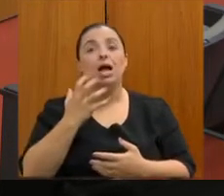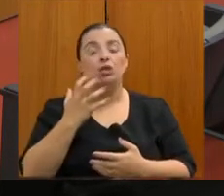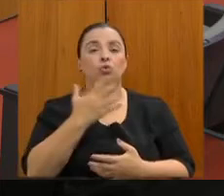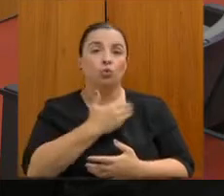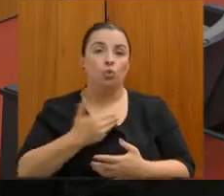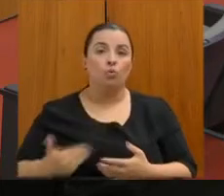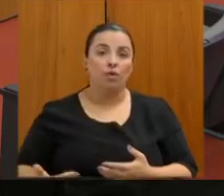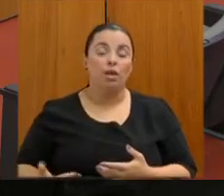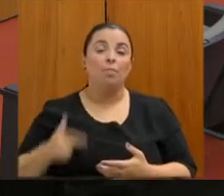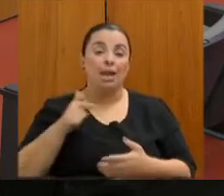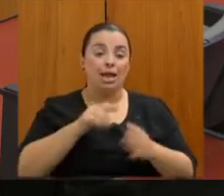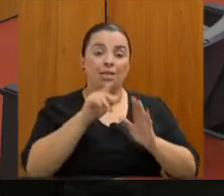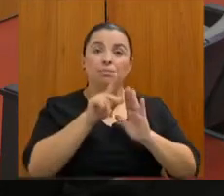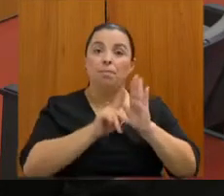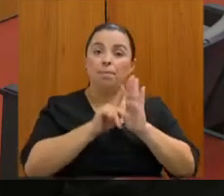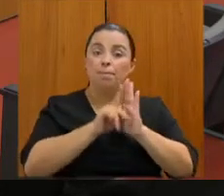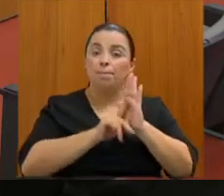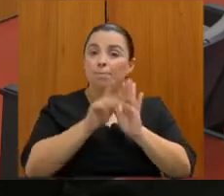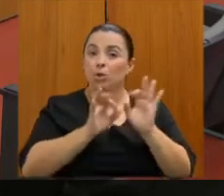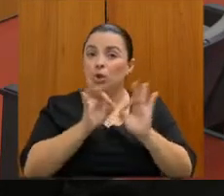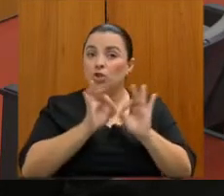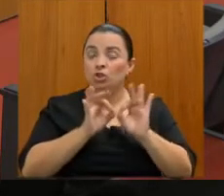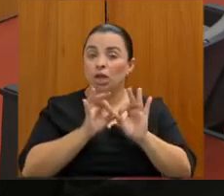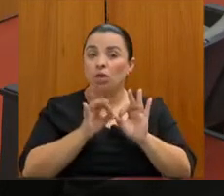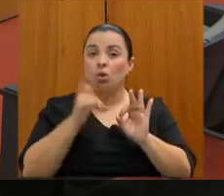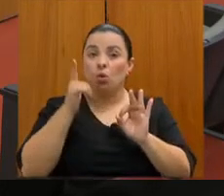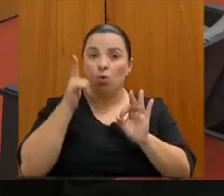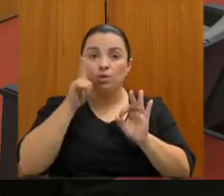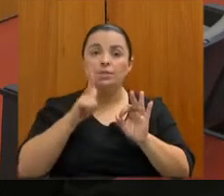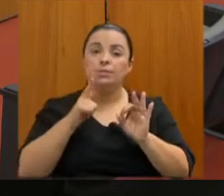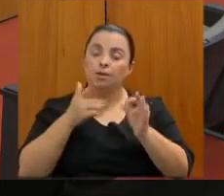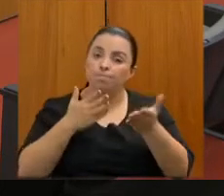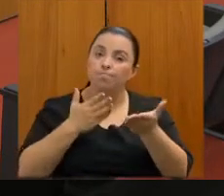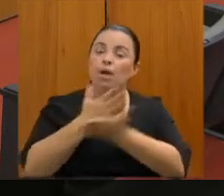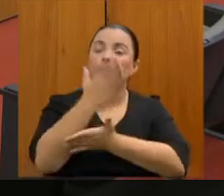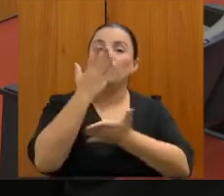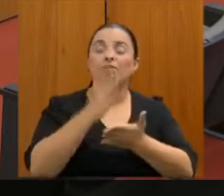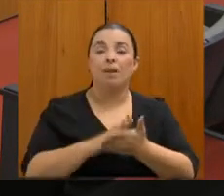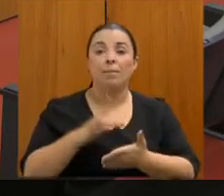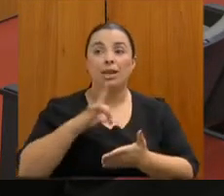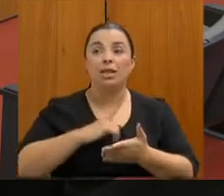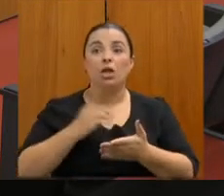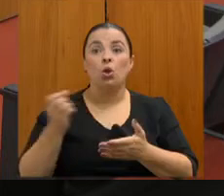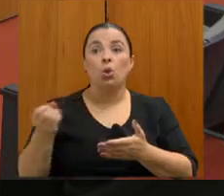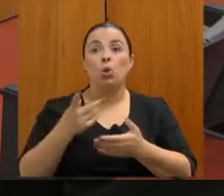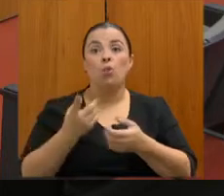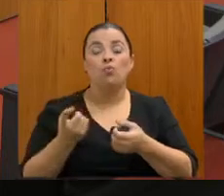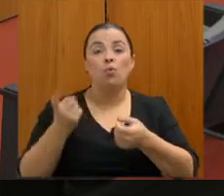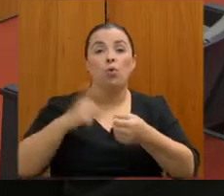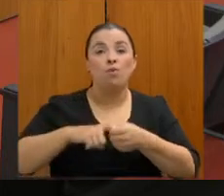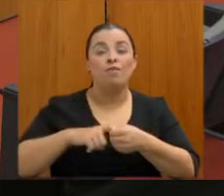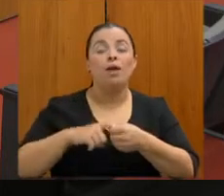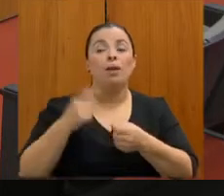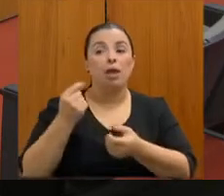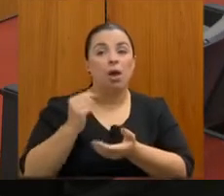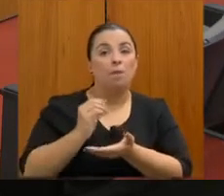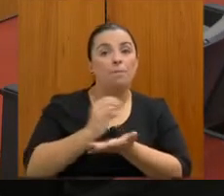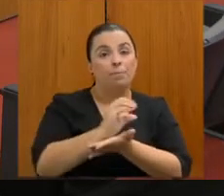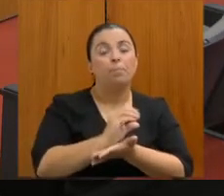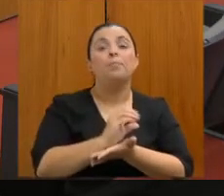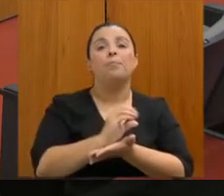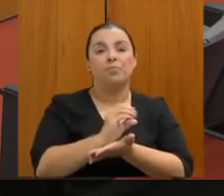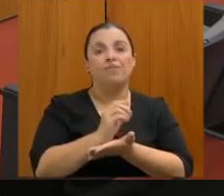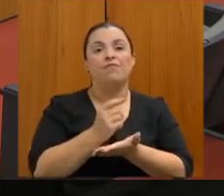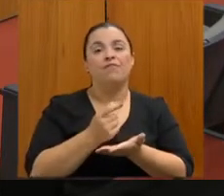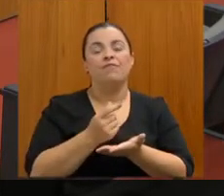finalização desse projeto, para que a gente tenha um novo convênio que possa fazer o repasse mesmo financeiro para as